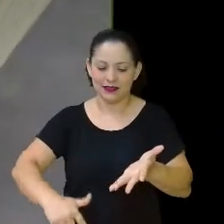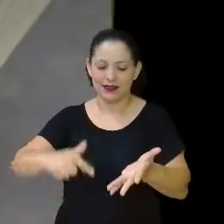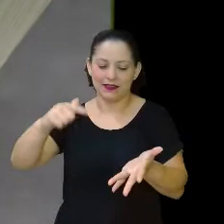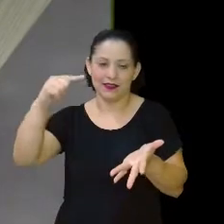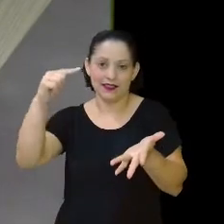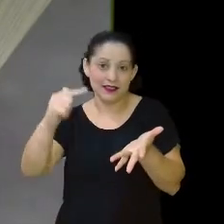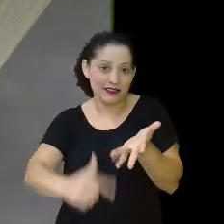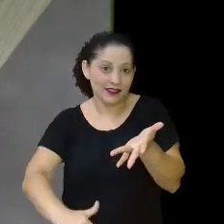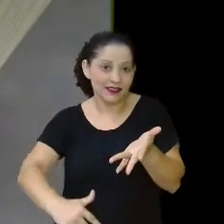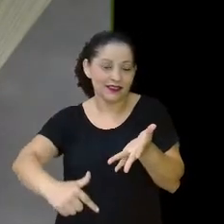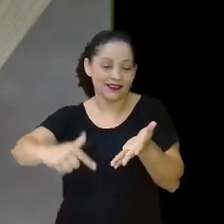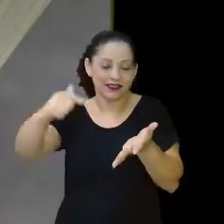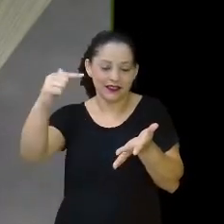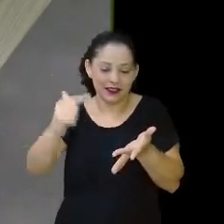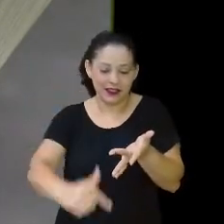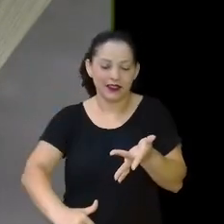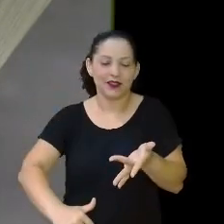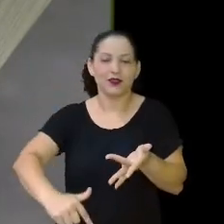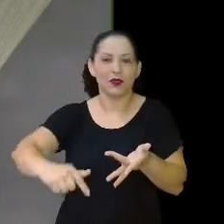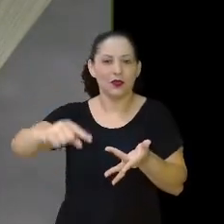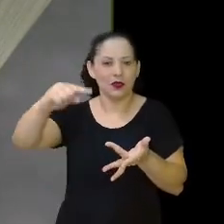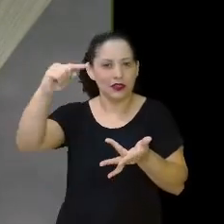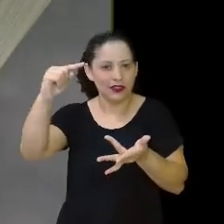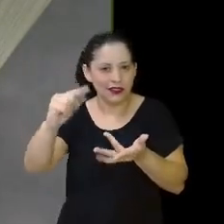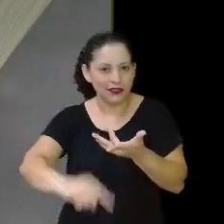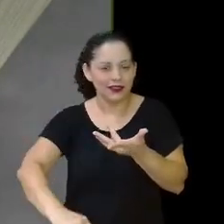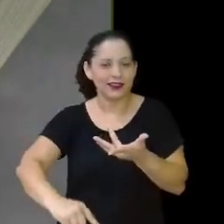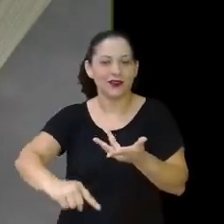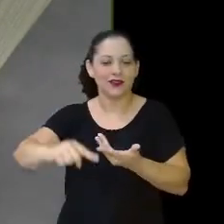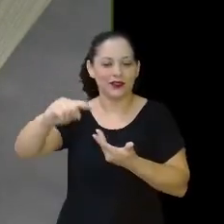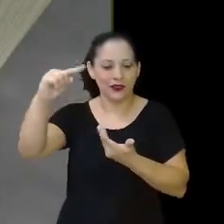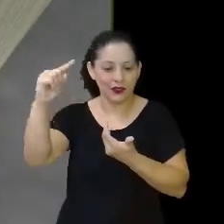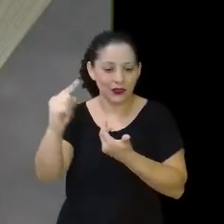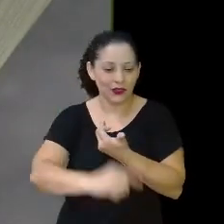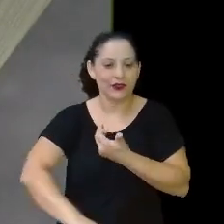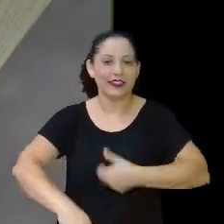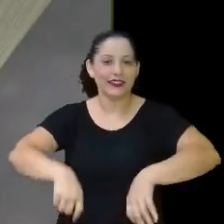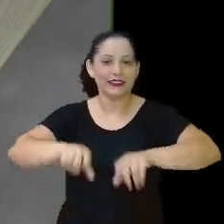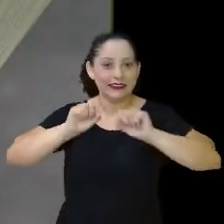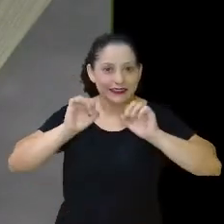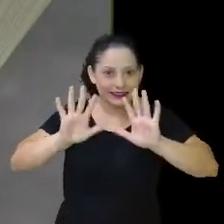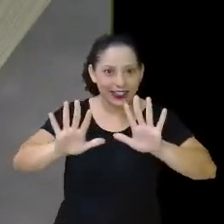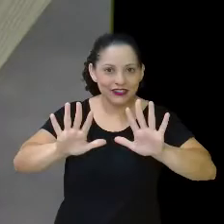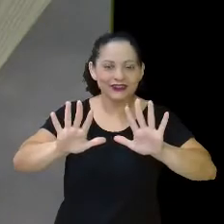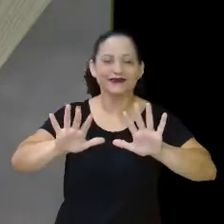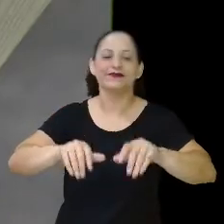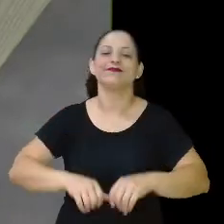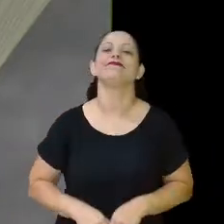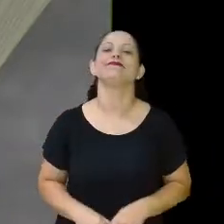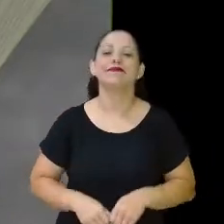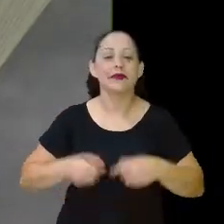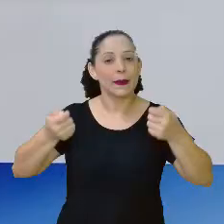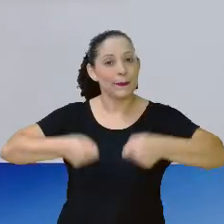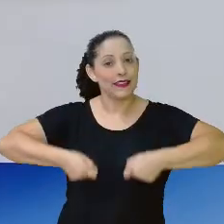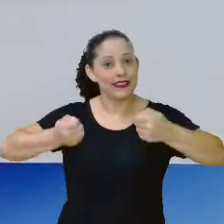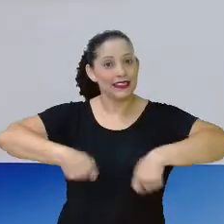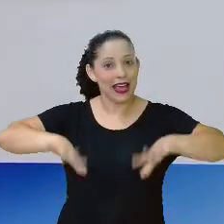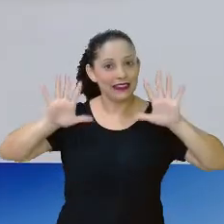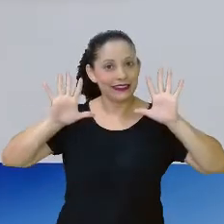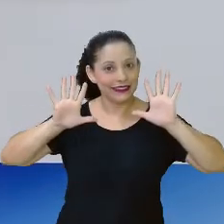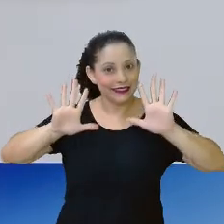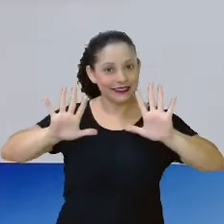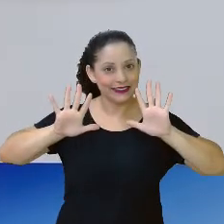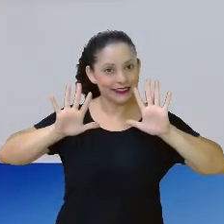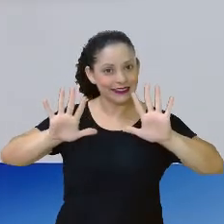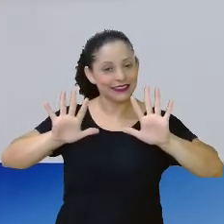60, 70, 80, 90, 100. Então, eu precisei,